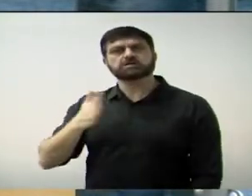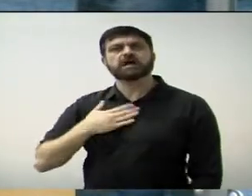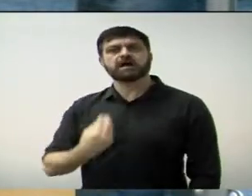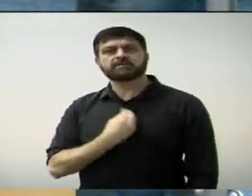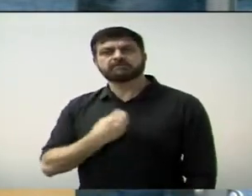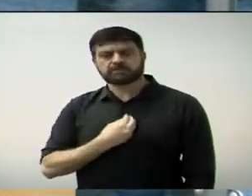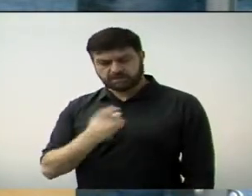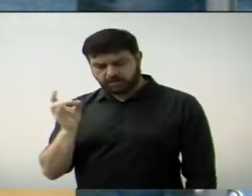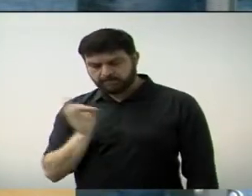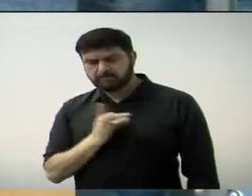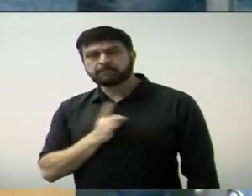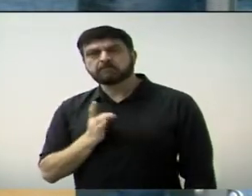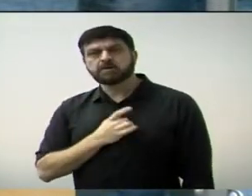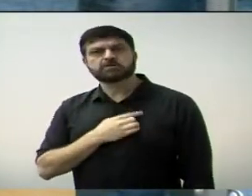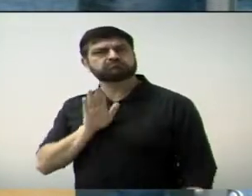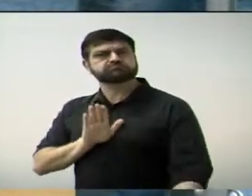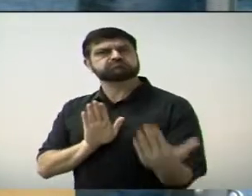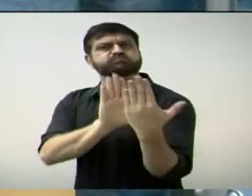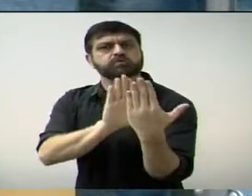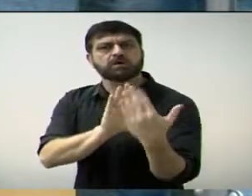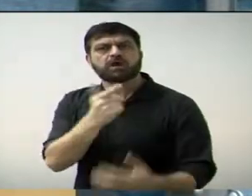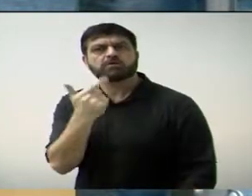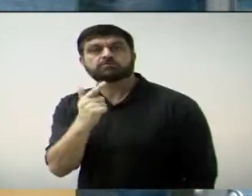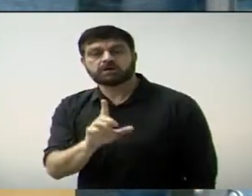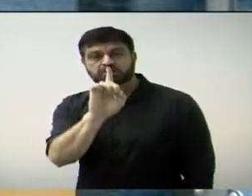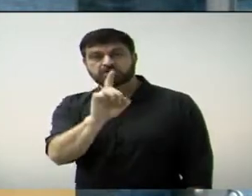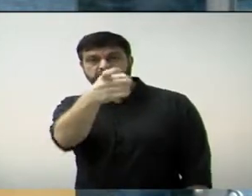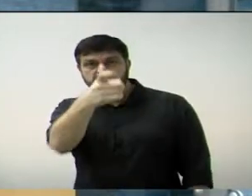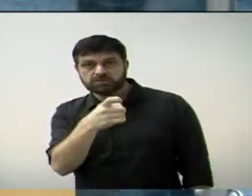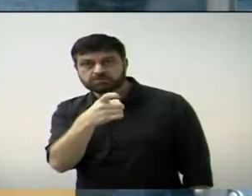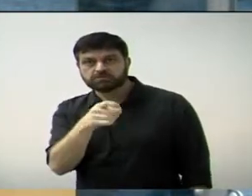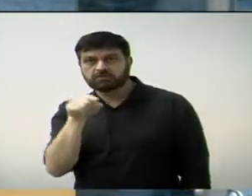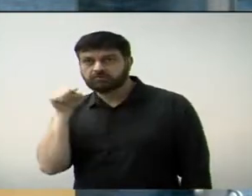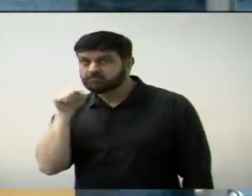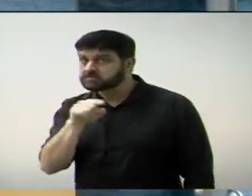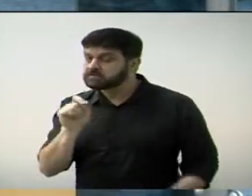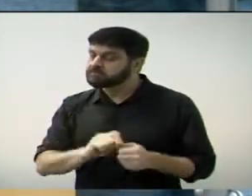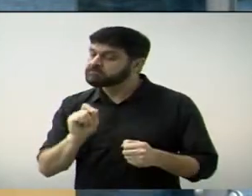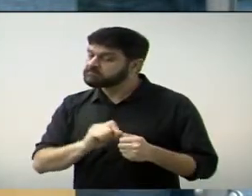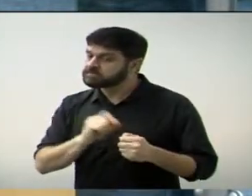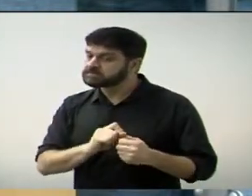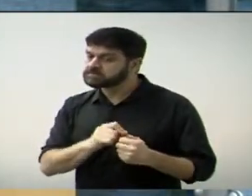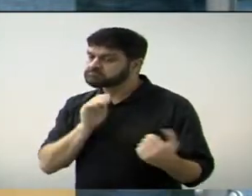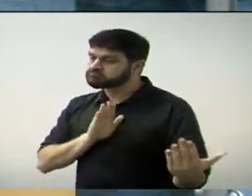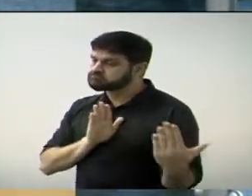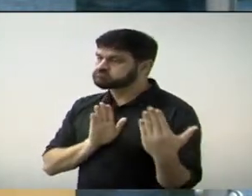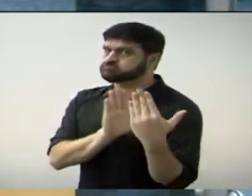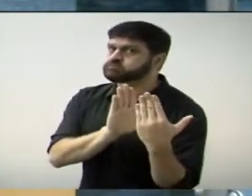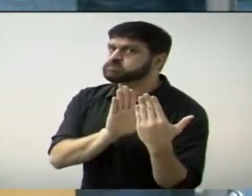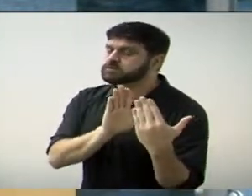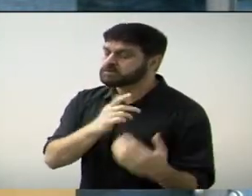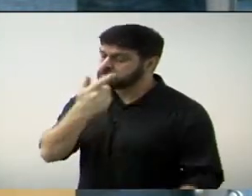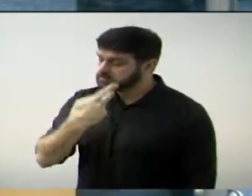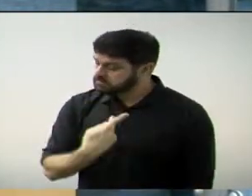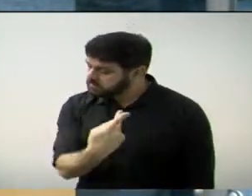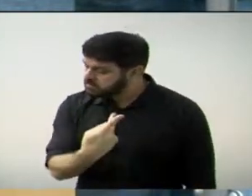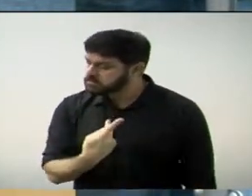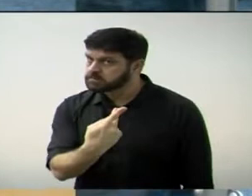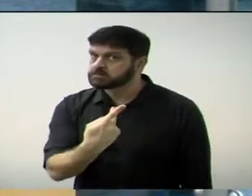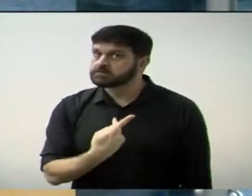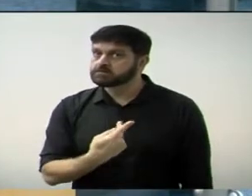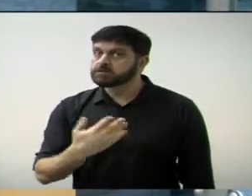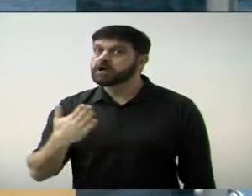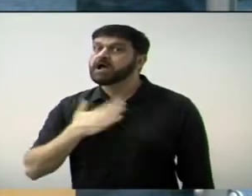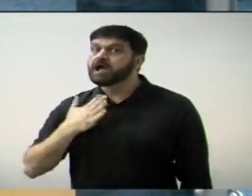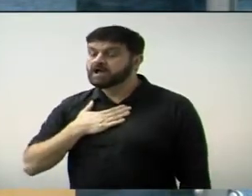tenho medo e vou deixar claro a você, Dixon. Você está levando para um campo pessoal. Você já mexeu com a